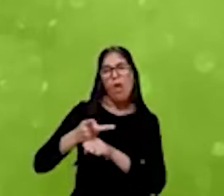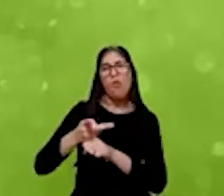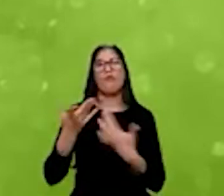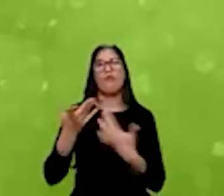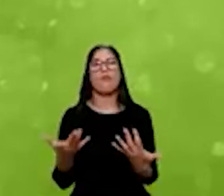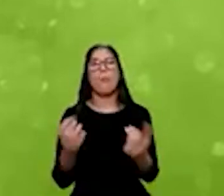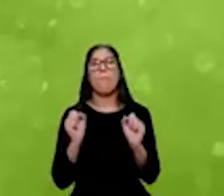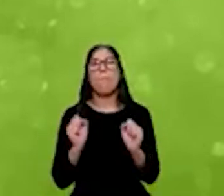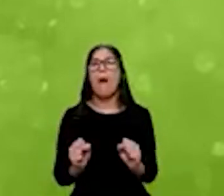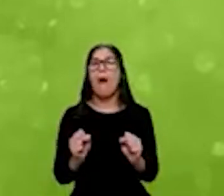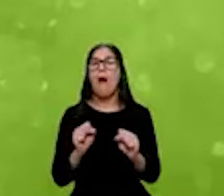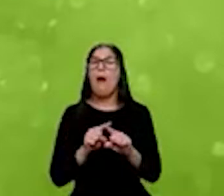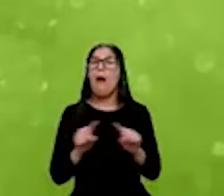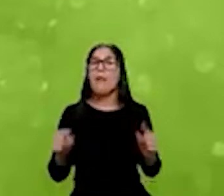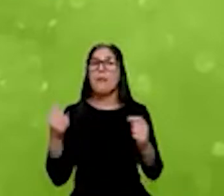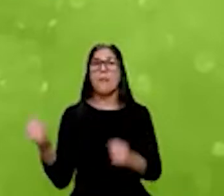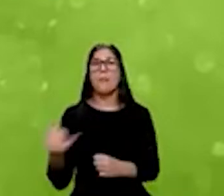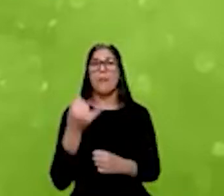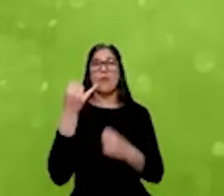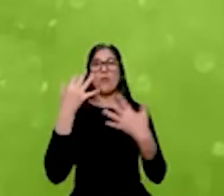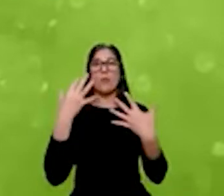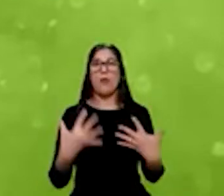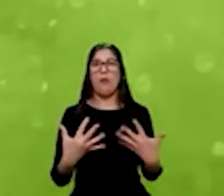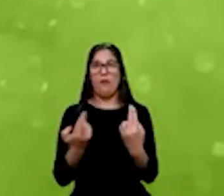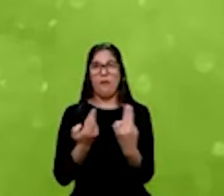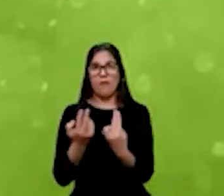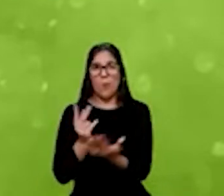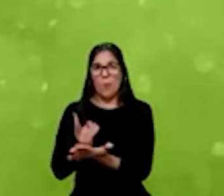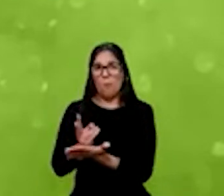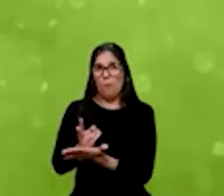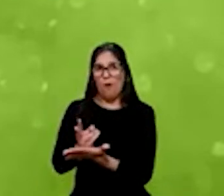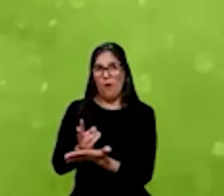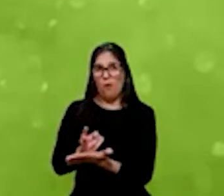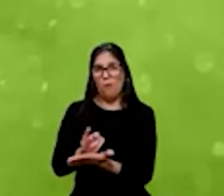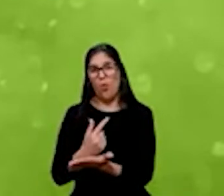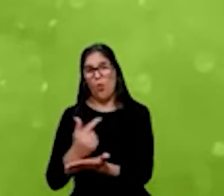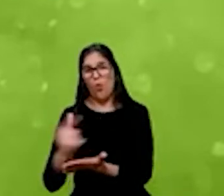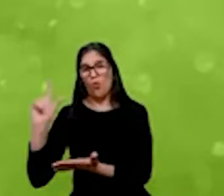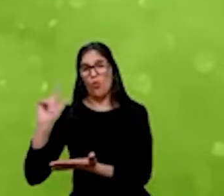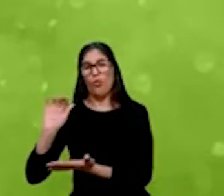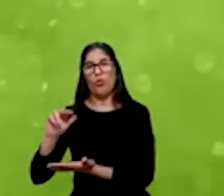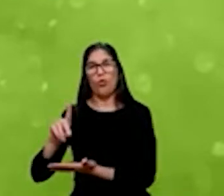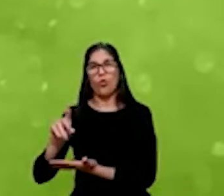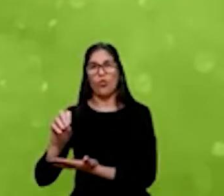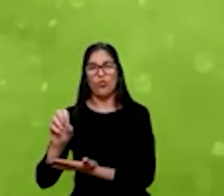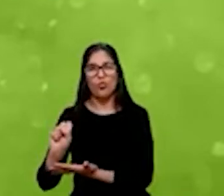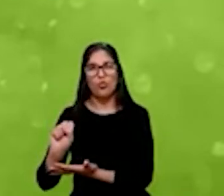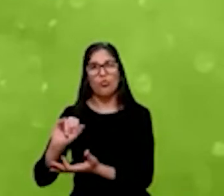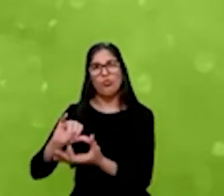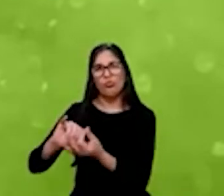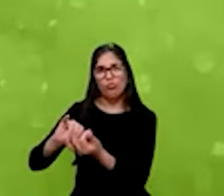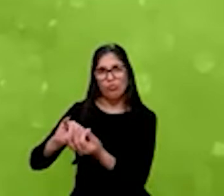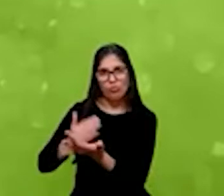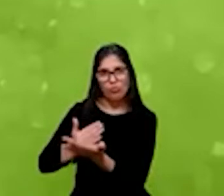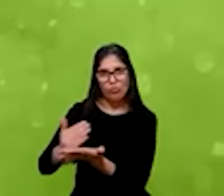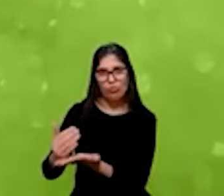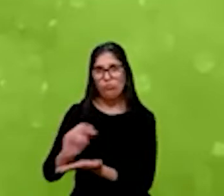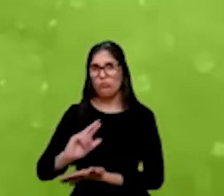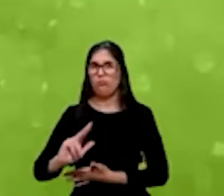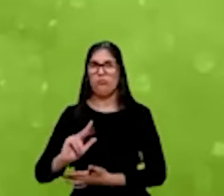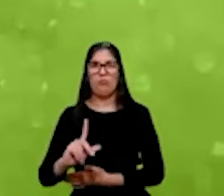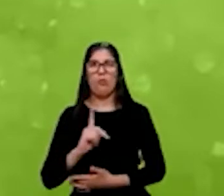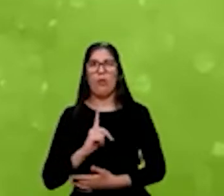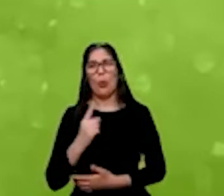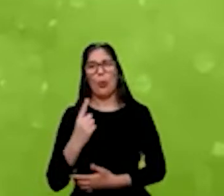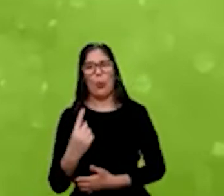que essa relação não é a mesma com os fundos de capital semente e venture capital. Essa relação está mais 1 para 1. A gente